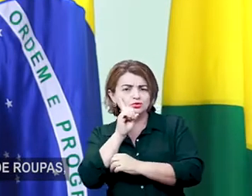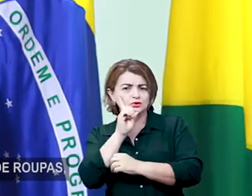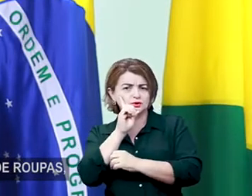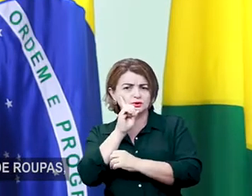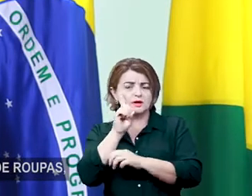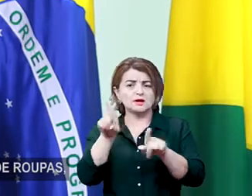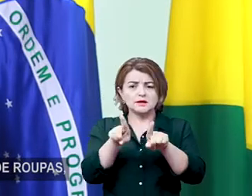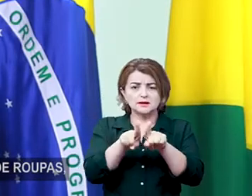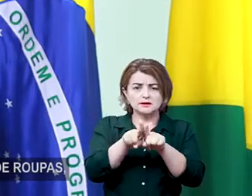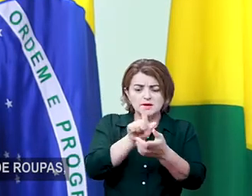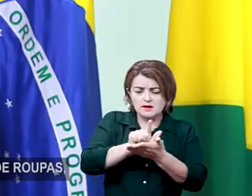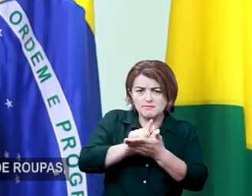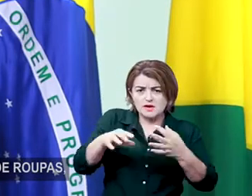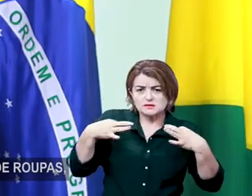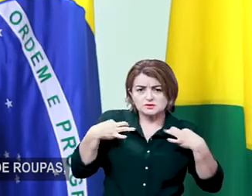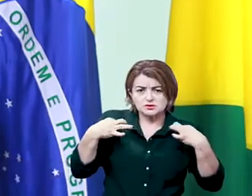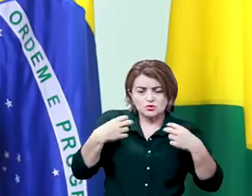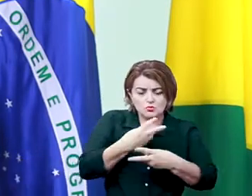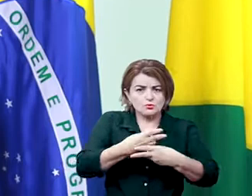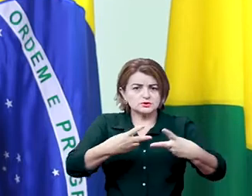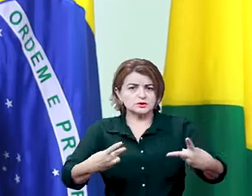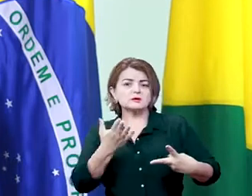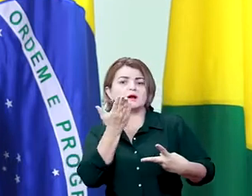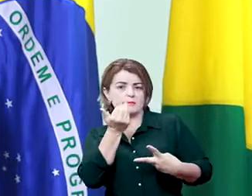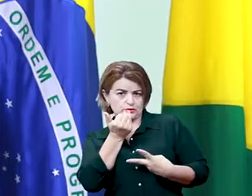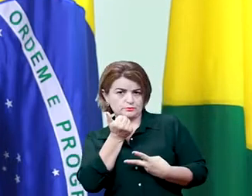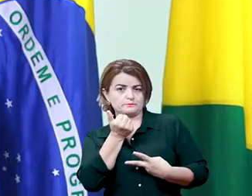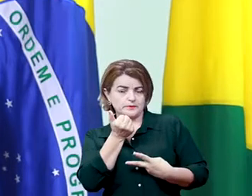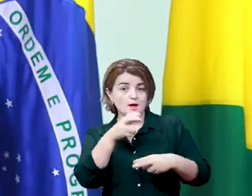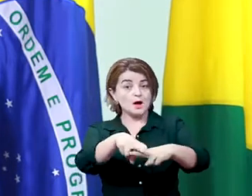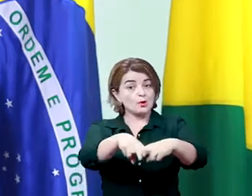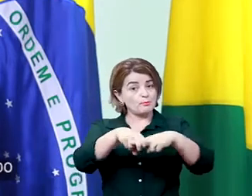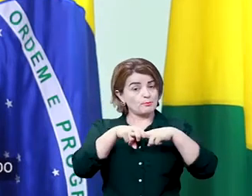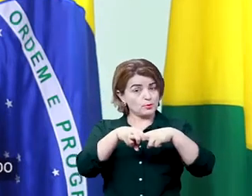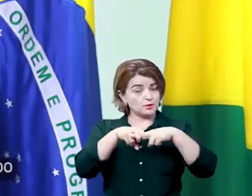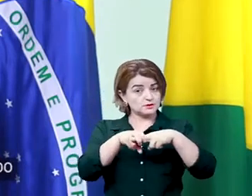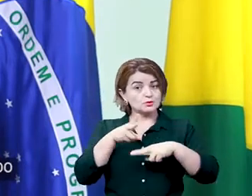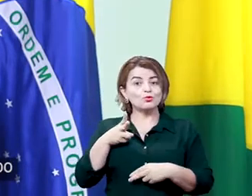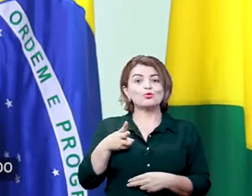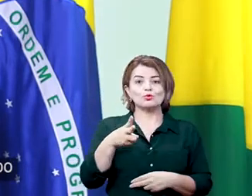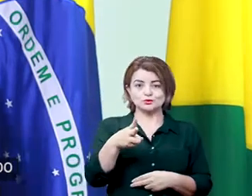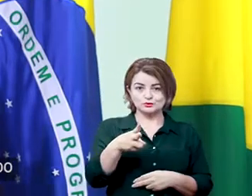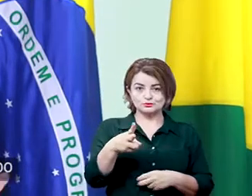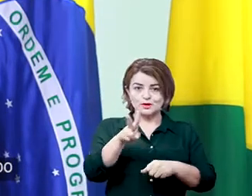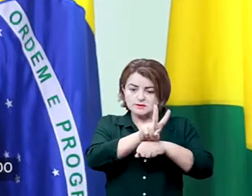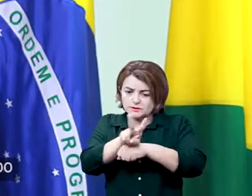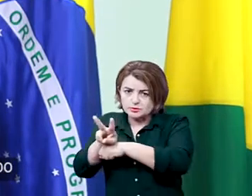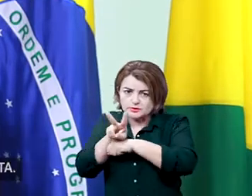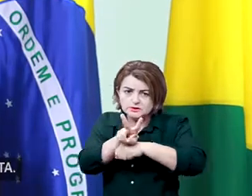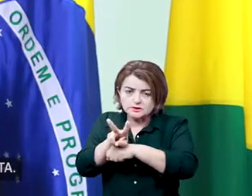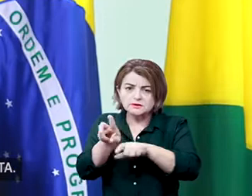dia e a desinfecção de roupas, objetos e alimentos. Por isso, continue se